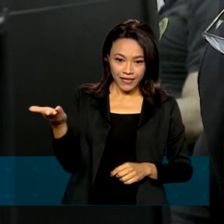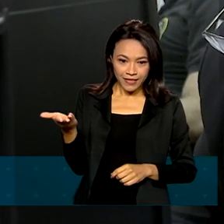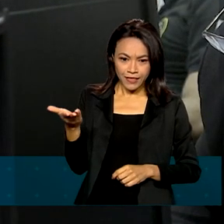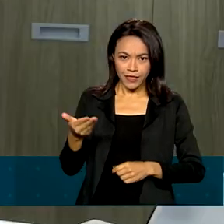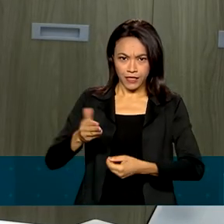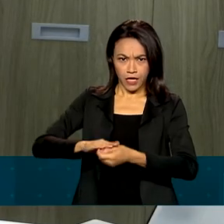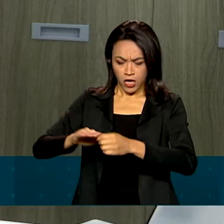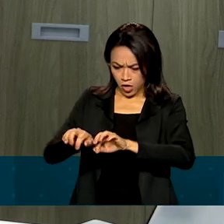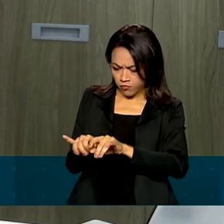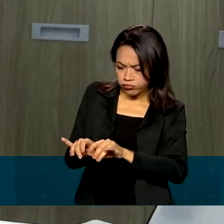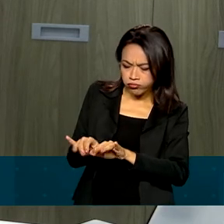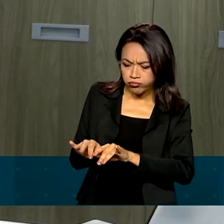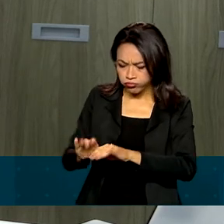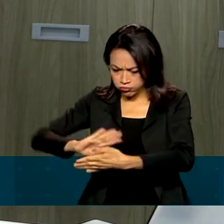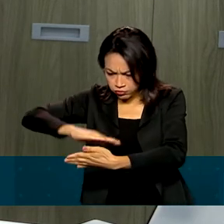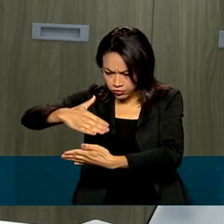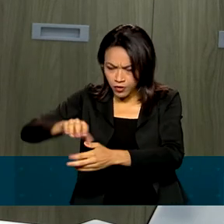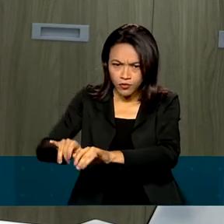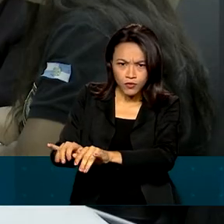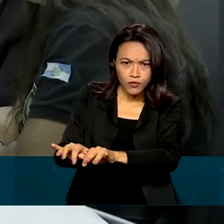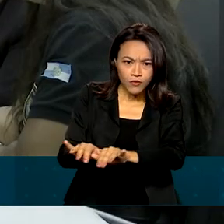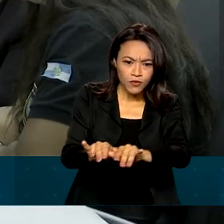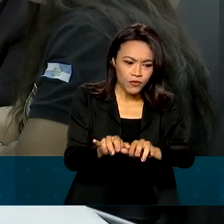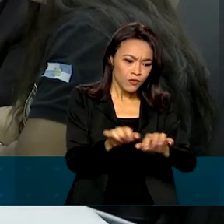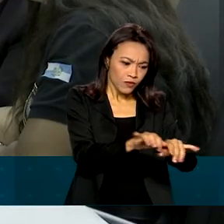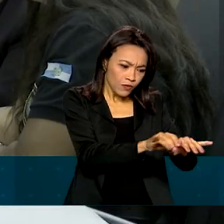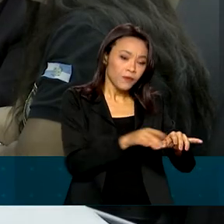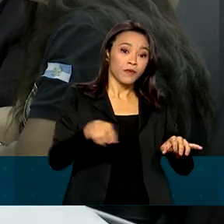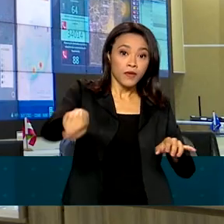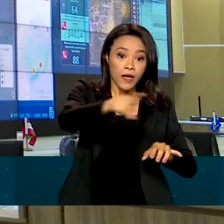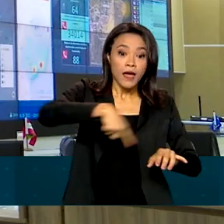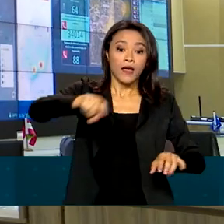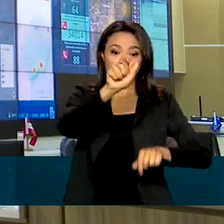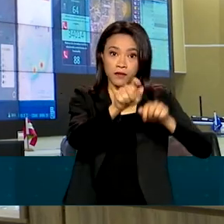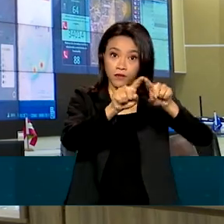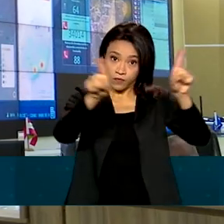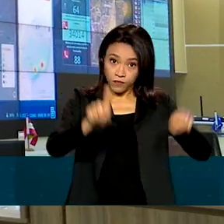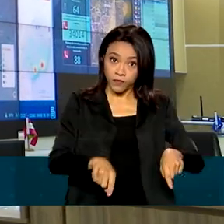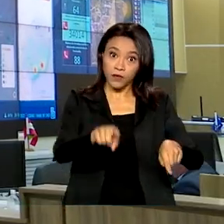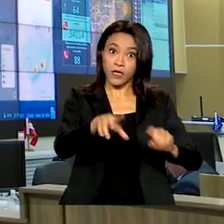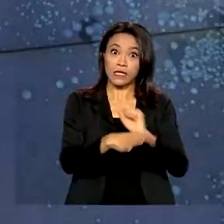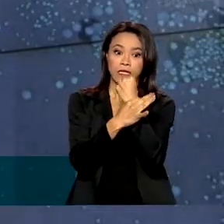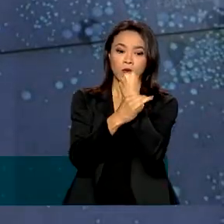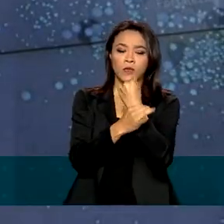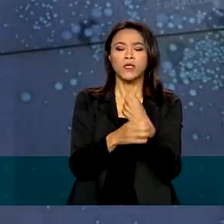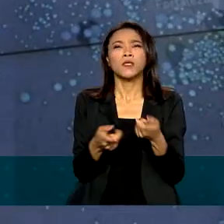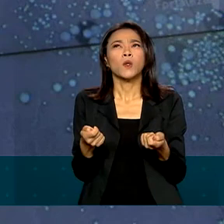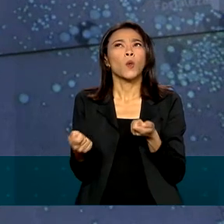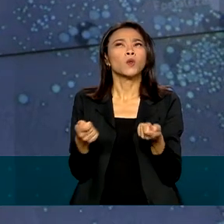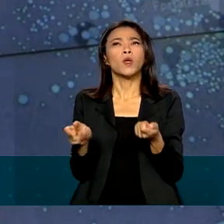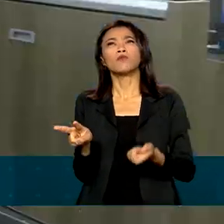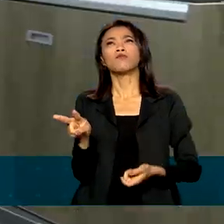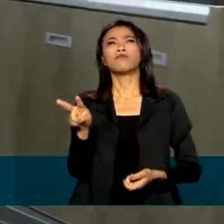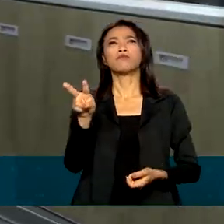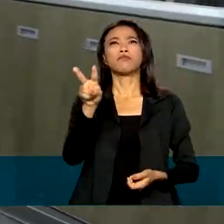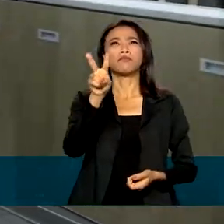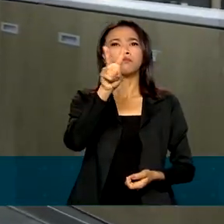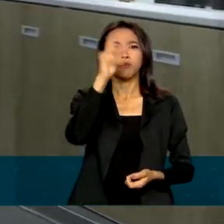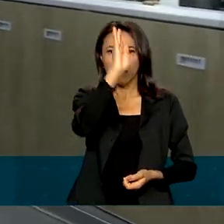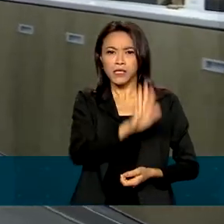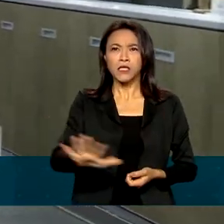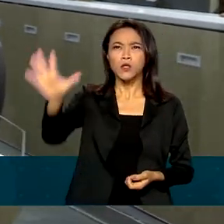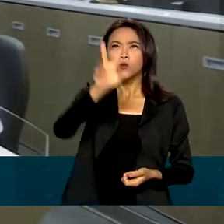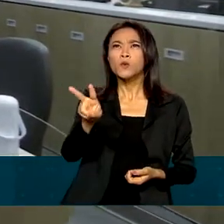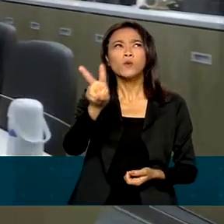computadores, representantes das forças de segurança pública monitoram tudo o que acontece no dia de votação. O